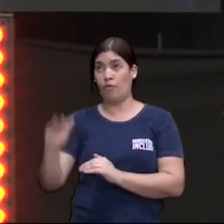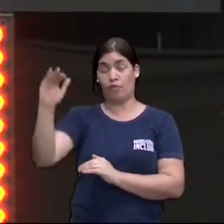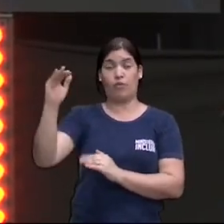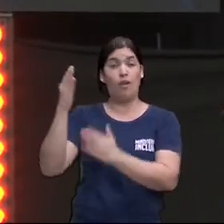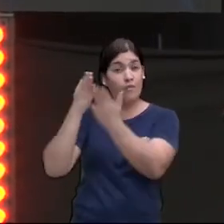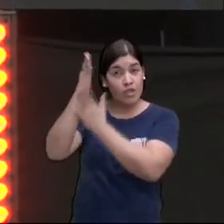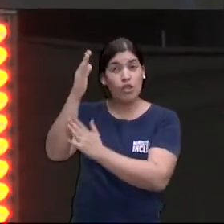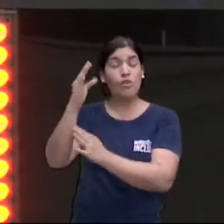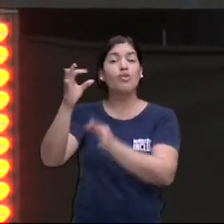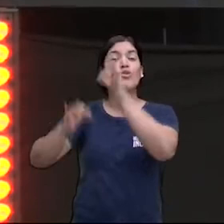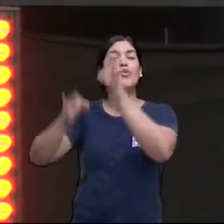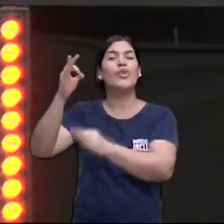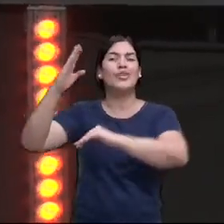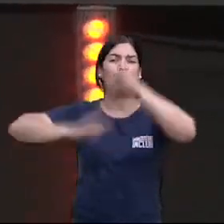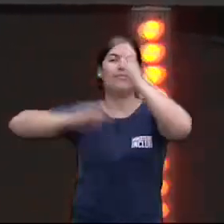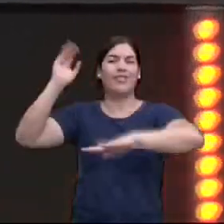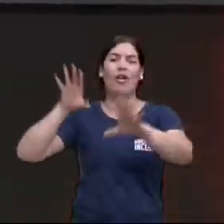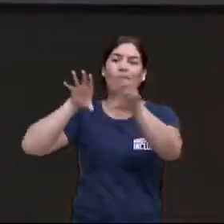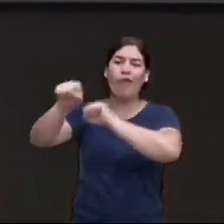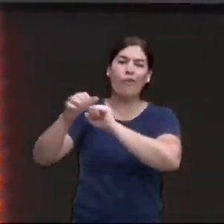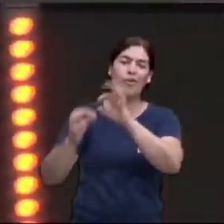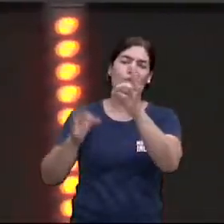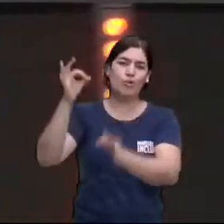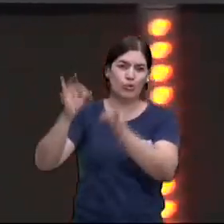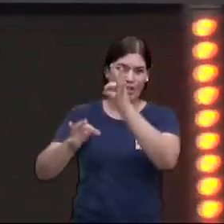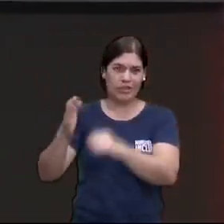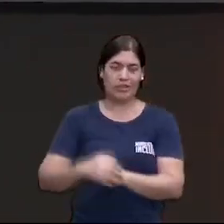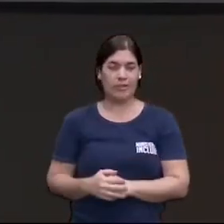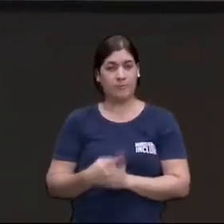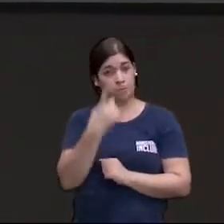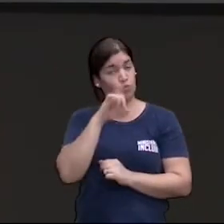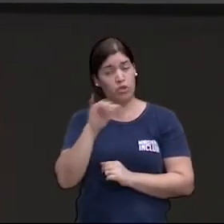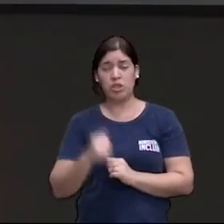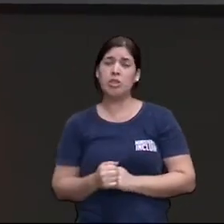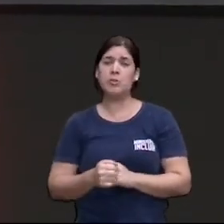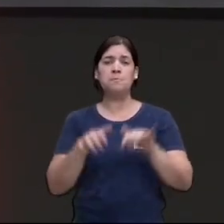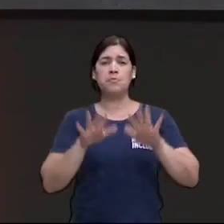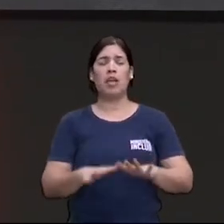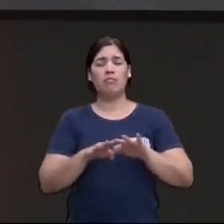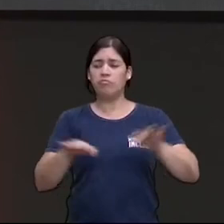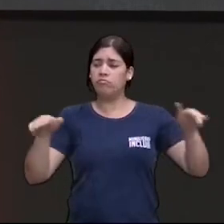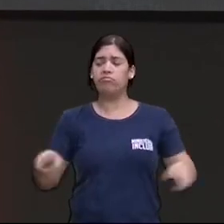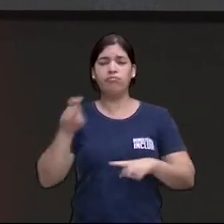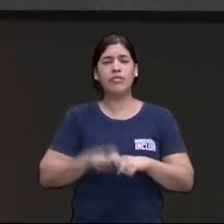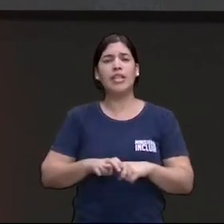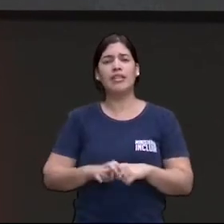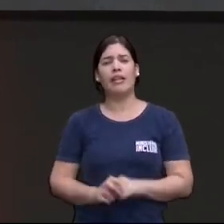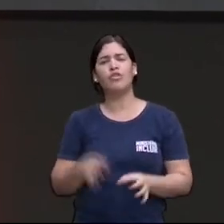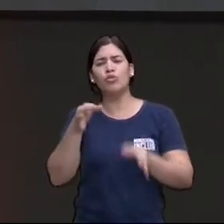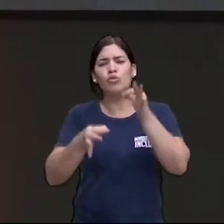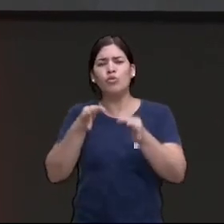um belo dia ele estava lá na corte para julgar um